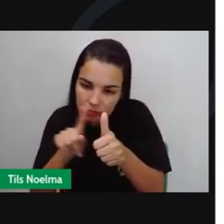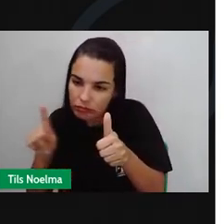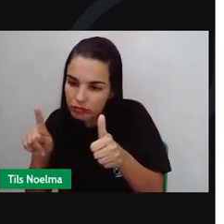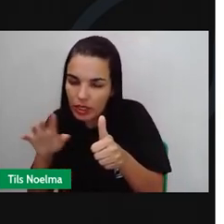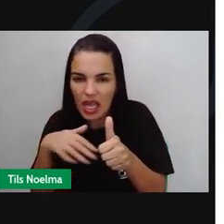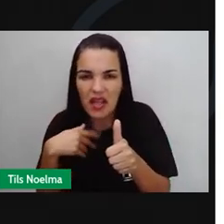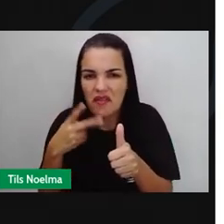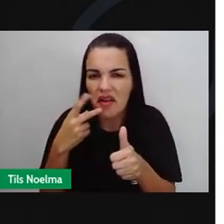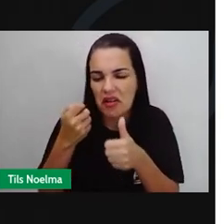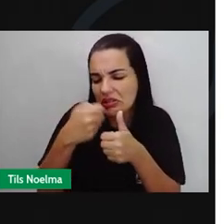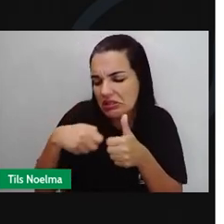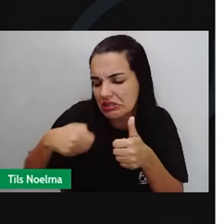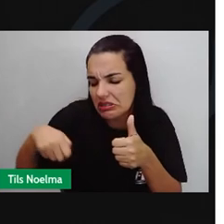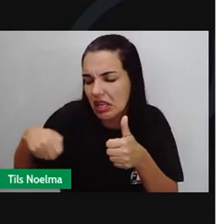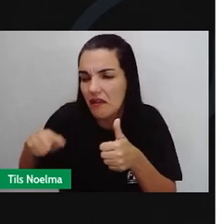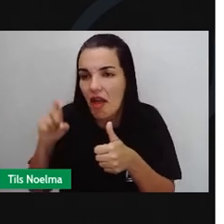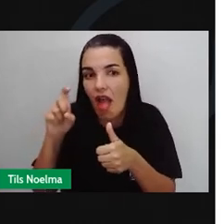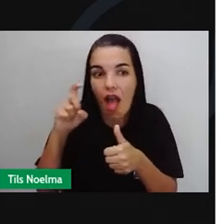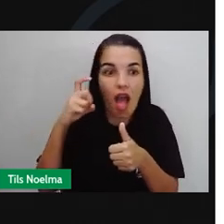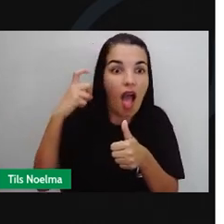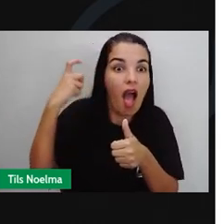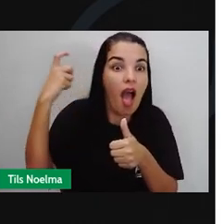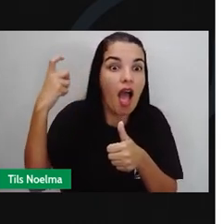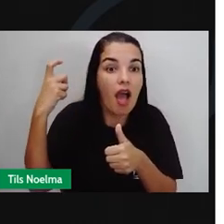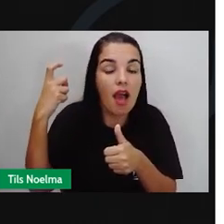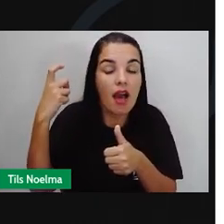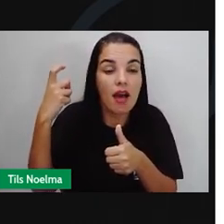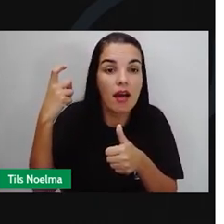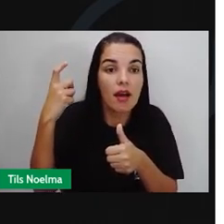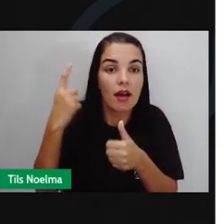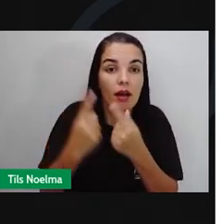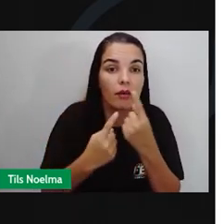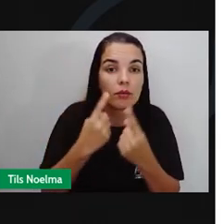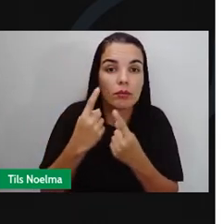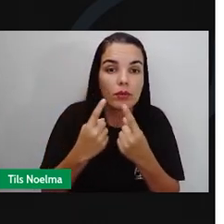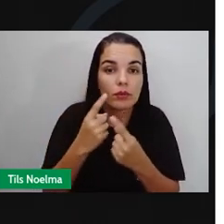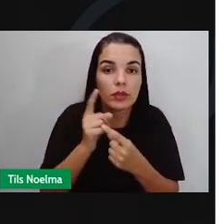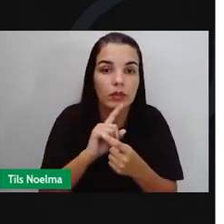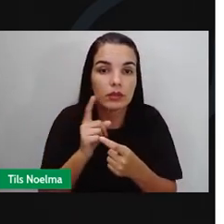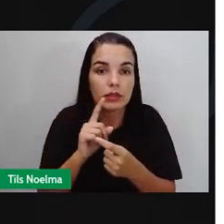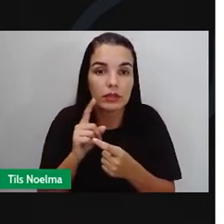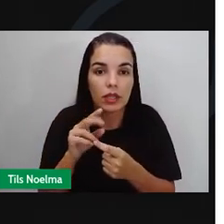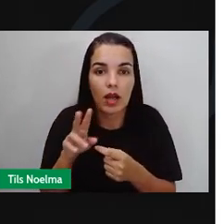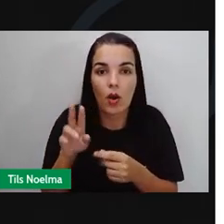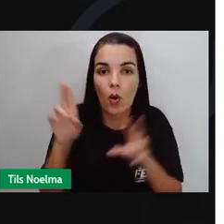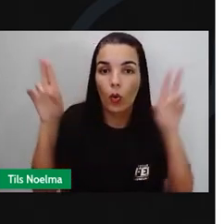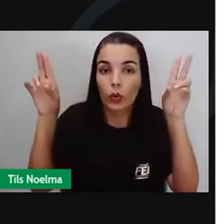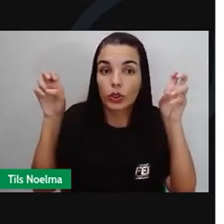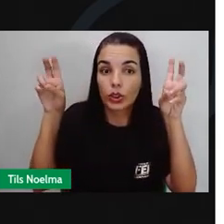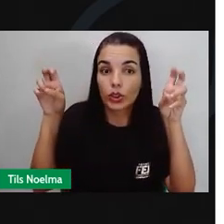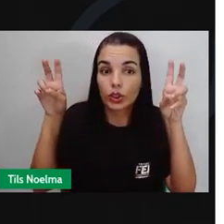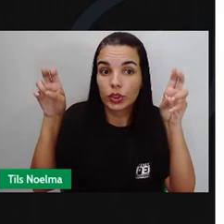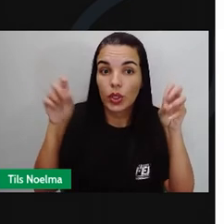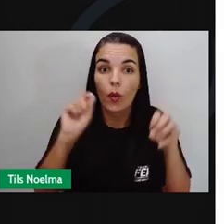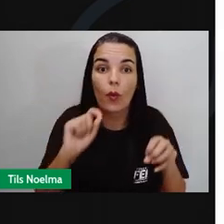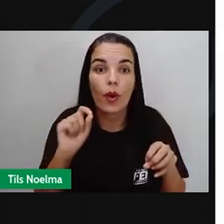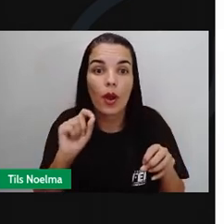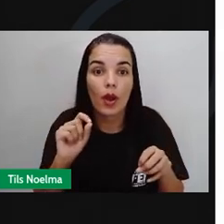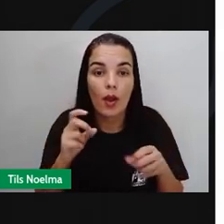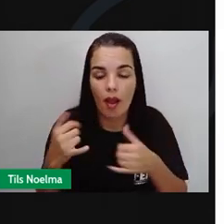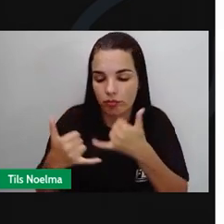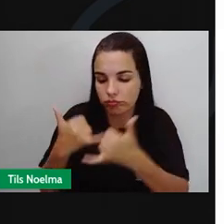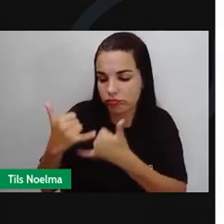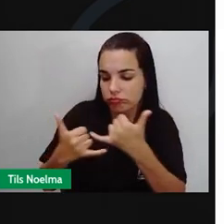vez. Porque não é bem uma historinha. Eu vou contar um acontecimento. E o acontecimento. O tema. O título que eu coloquei aqui. É o